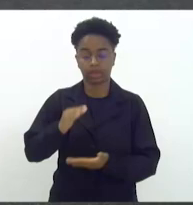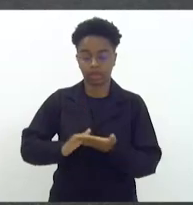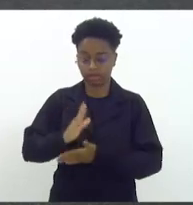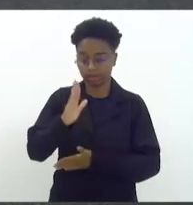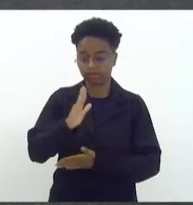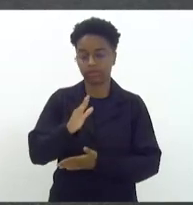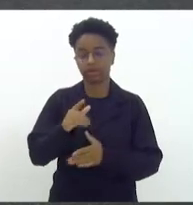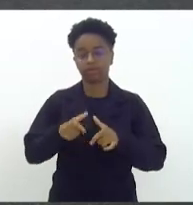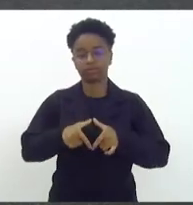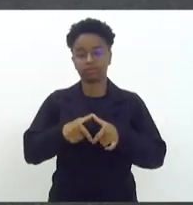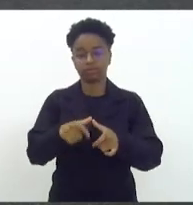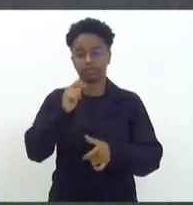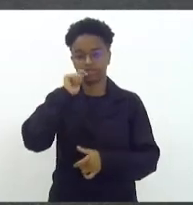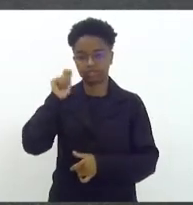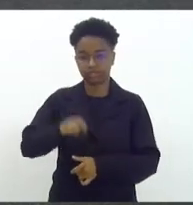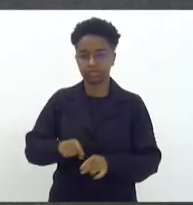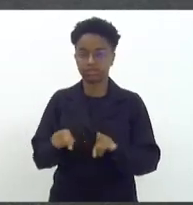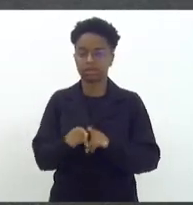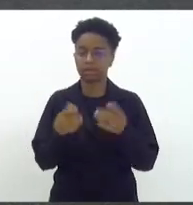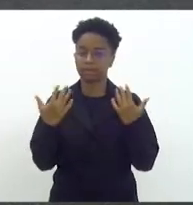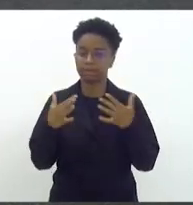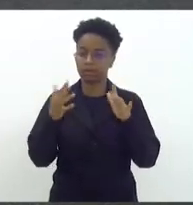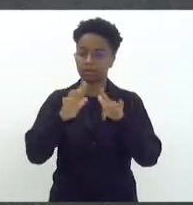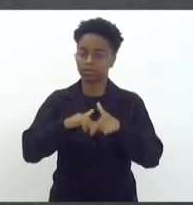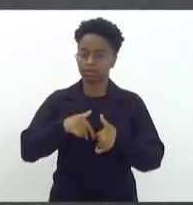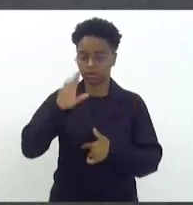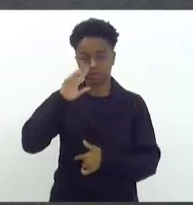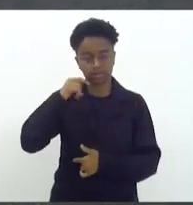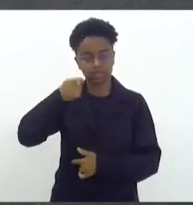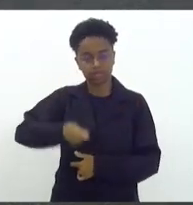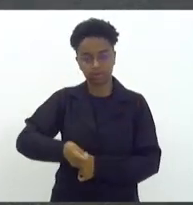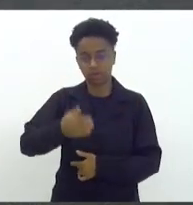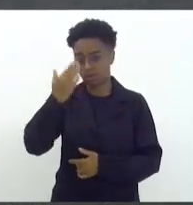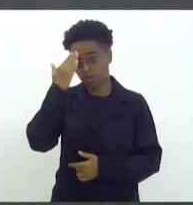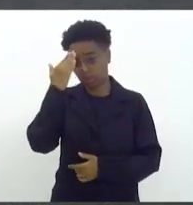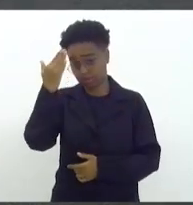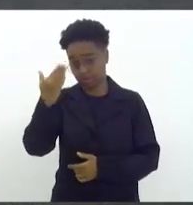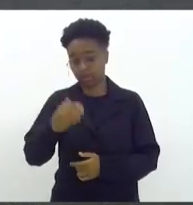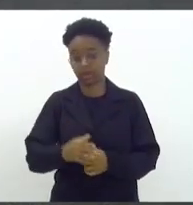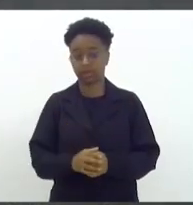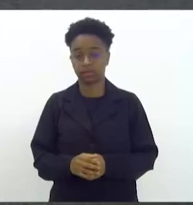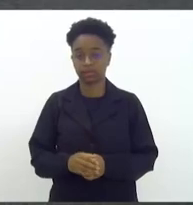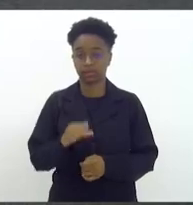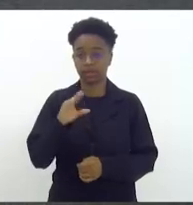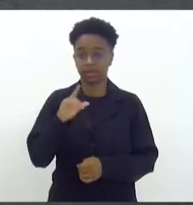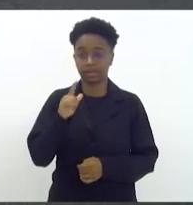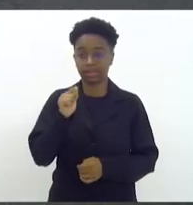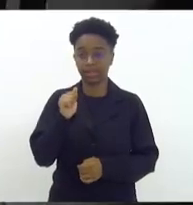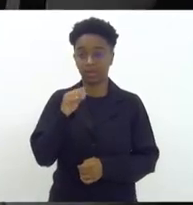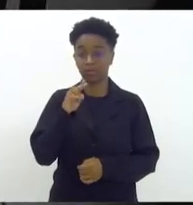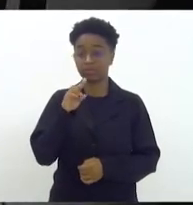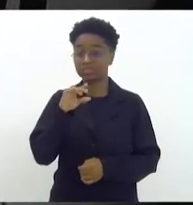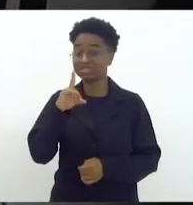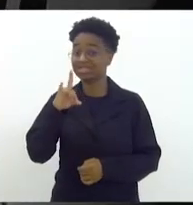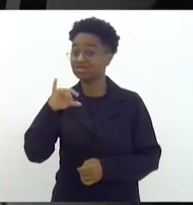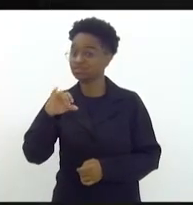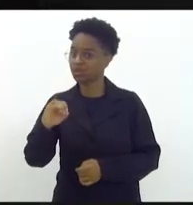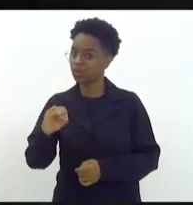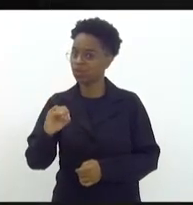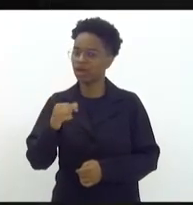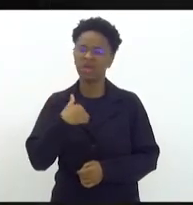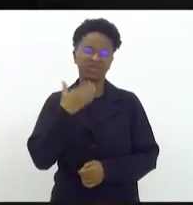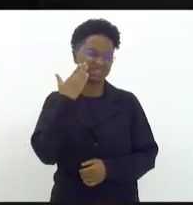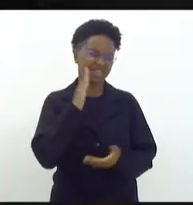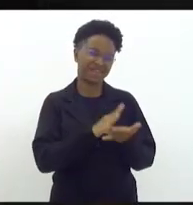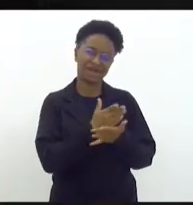parabenizar o Parlamento por essa decisão. Presidente, obrigado. Cláudio Caiado. Mas eu sei que você não se